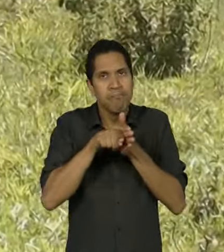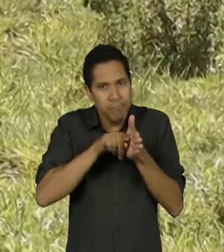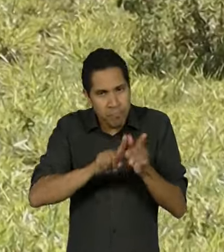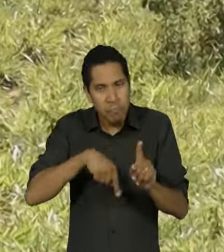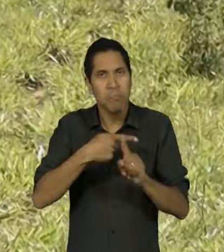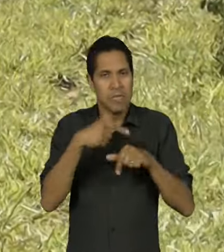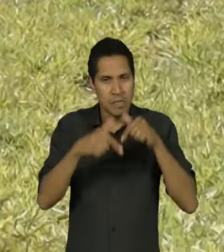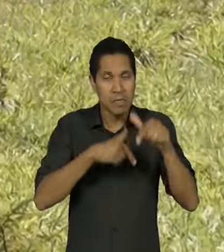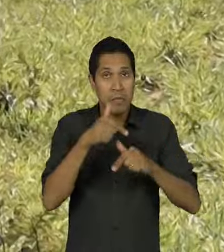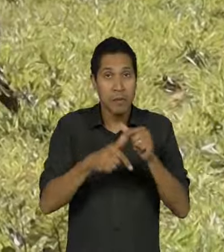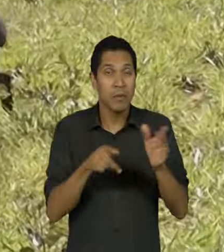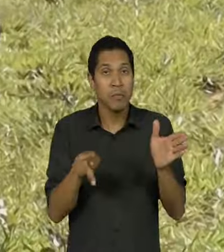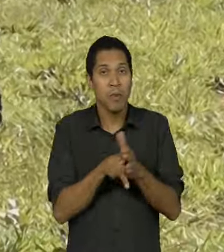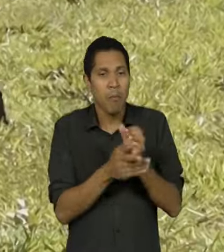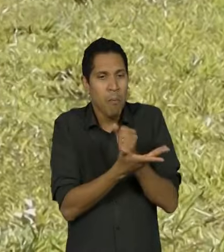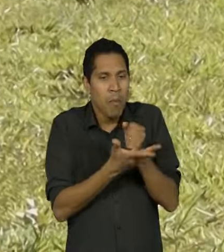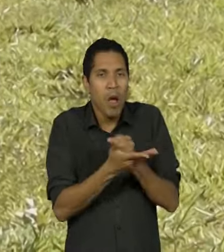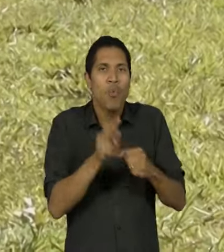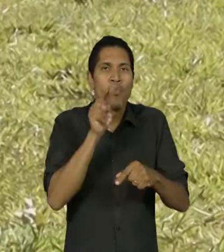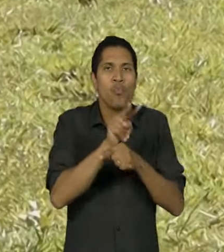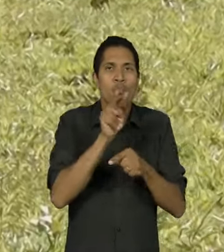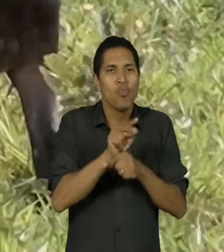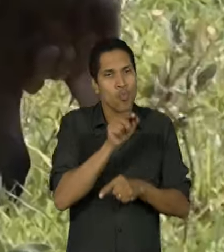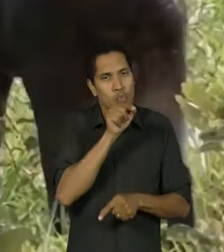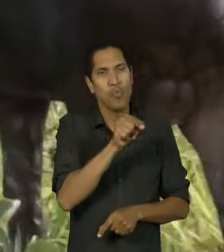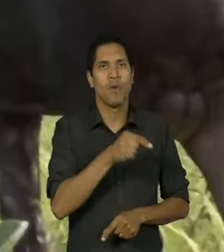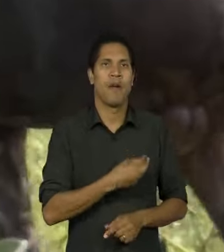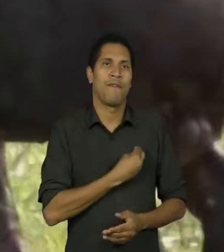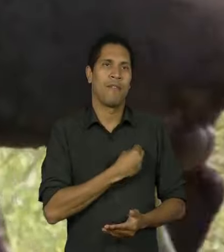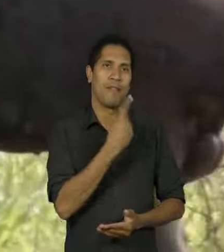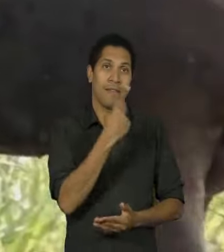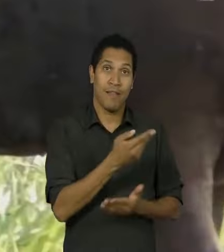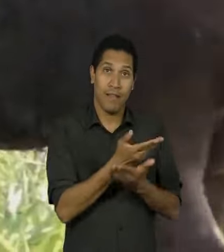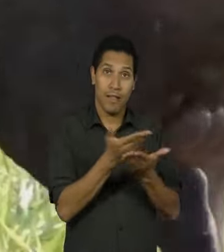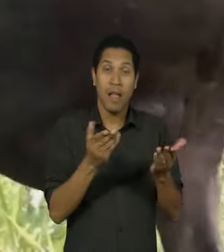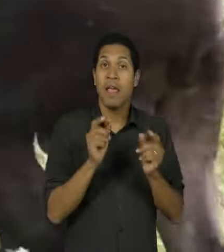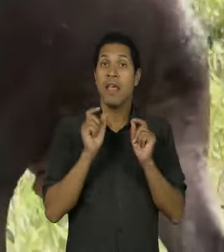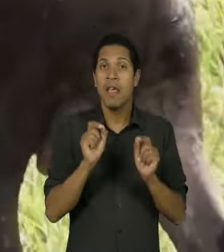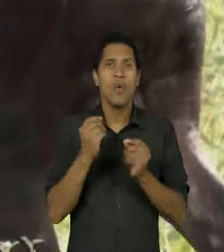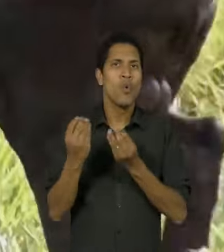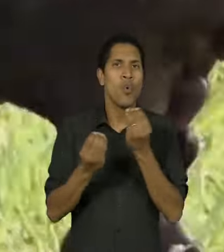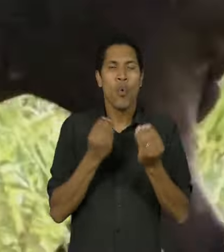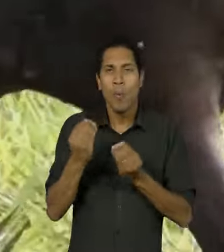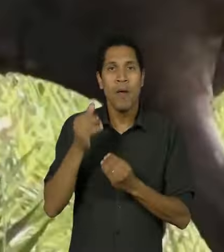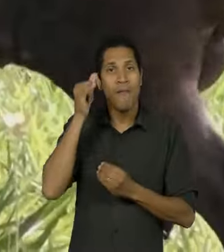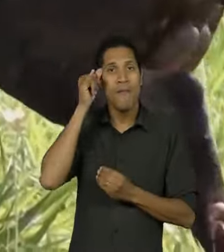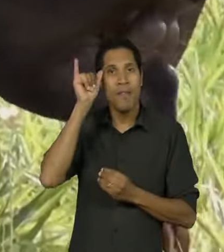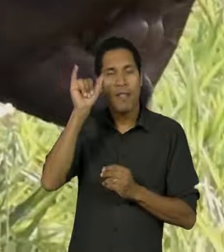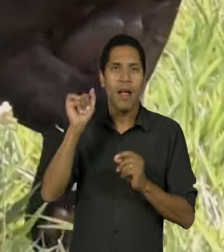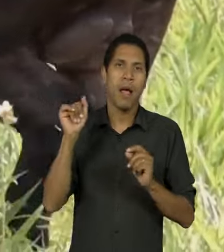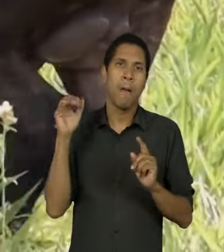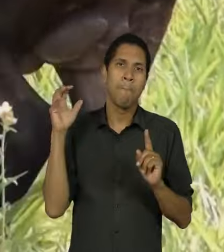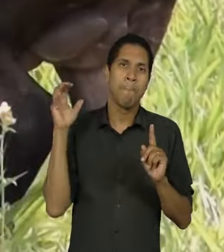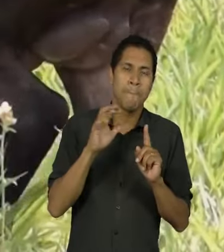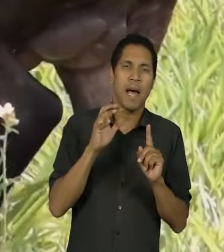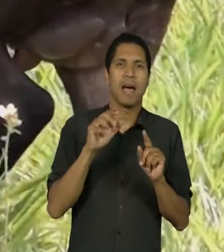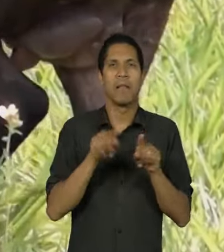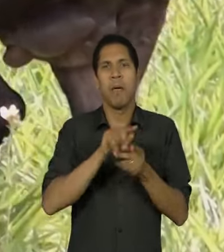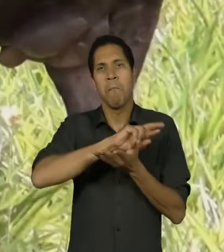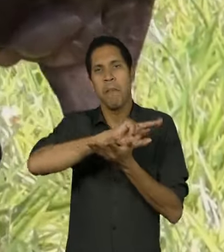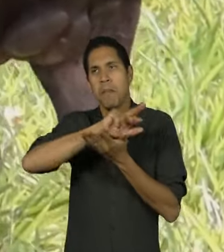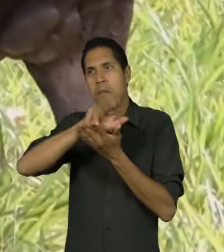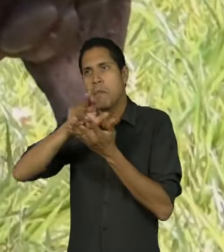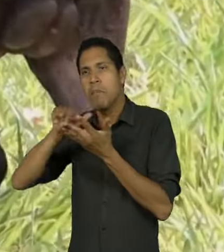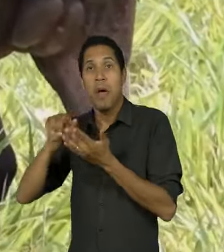embasar as medidas de conservação além de ações que minimizem os impactos causados pelas diferentes ameaças